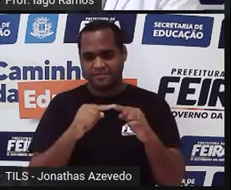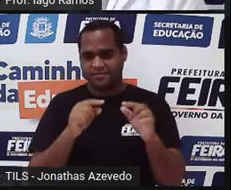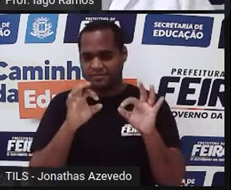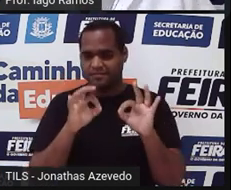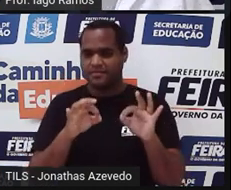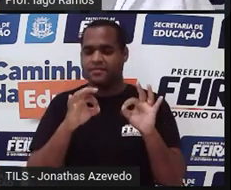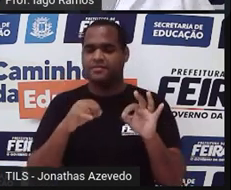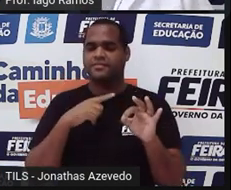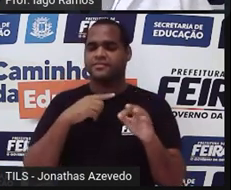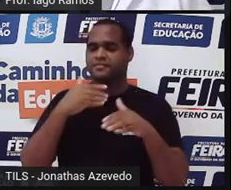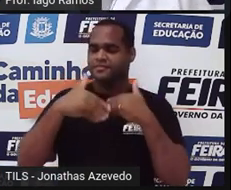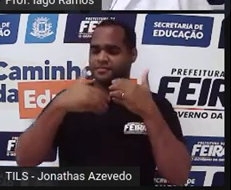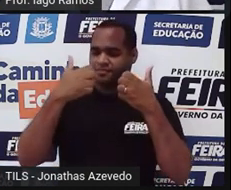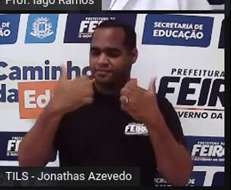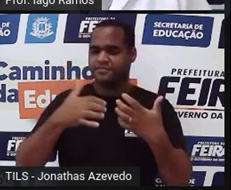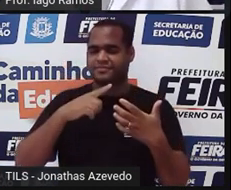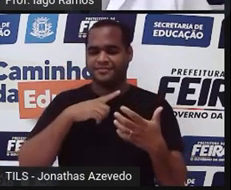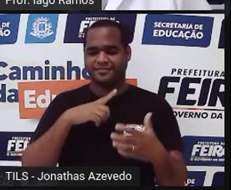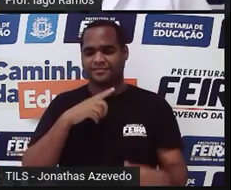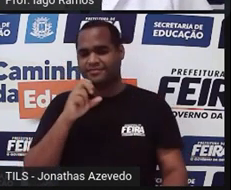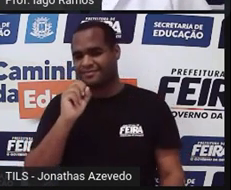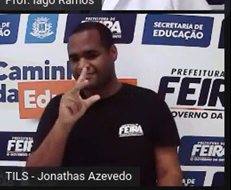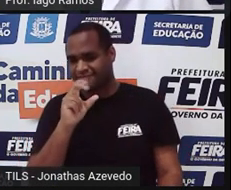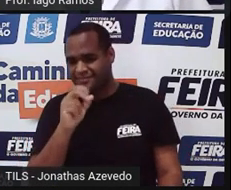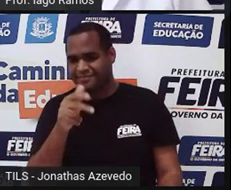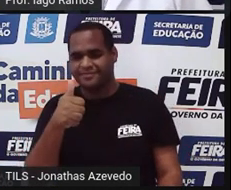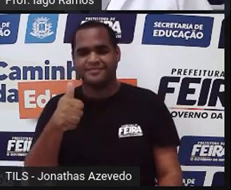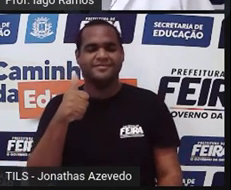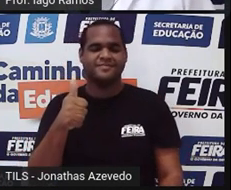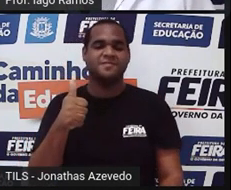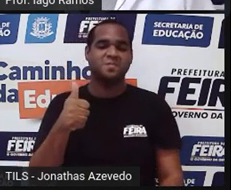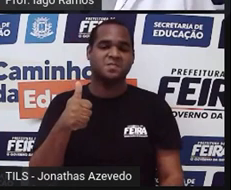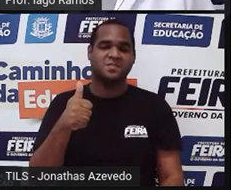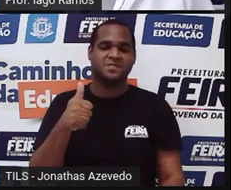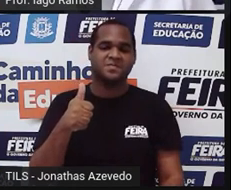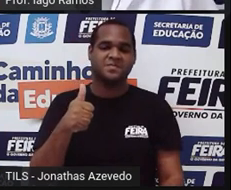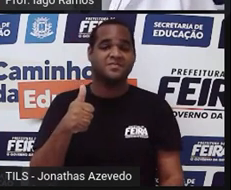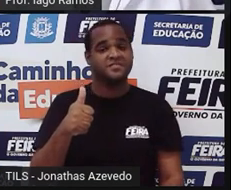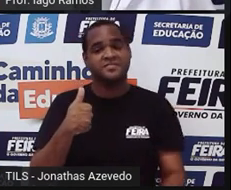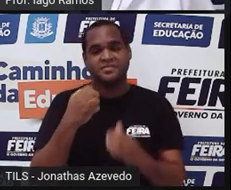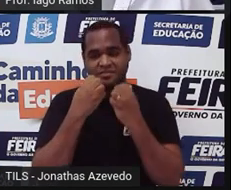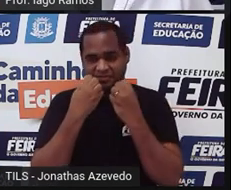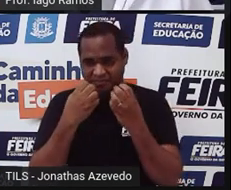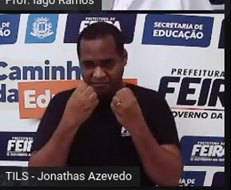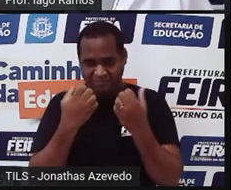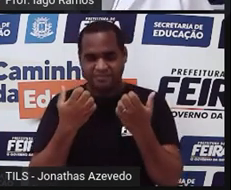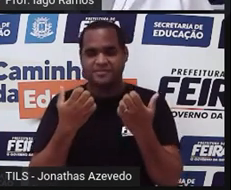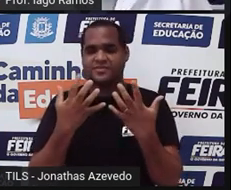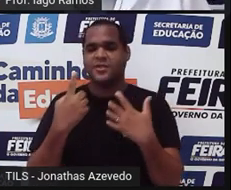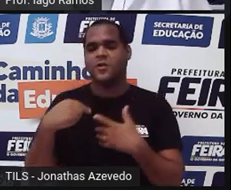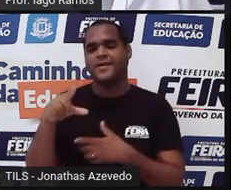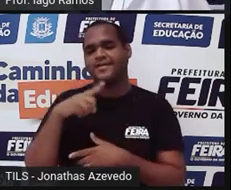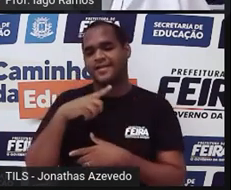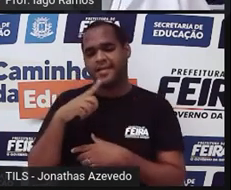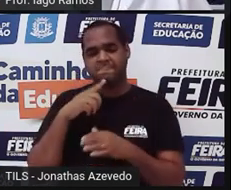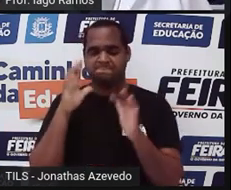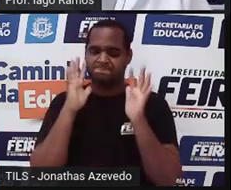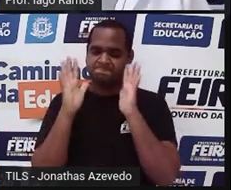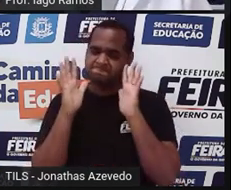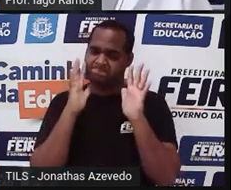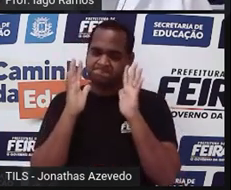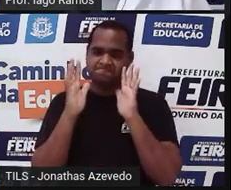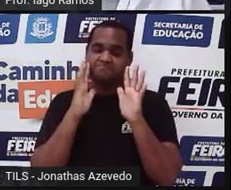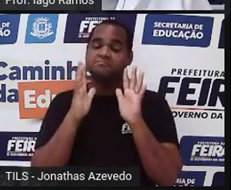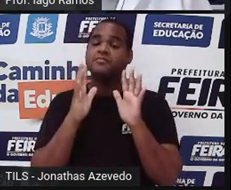avançando nisso daí. Ok? Então vamos lá. Bom, a gente vai pensar agora, isso aí. A gente